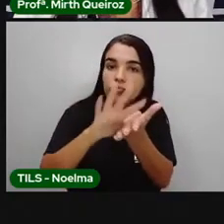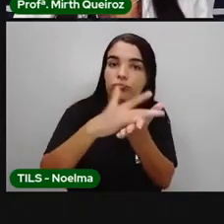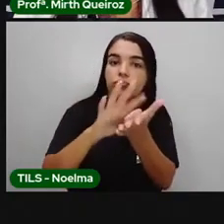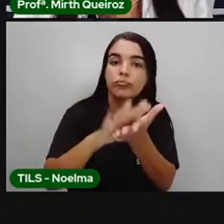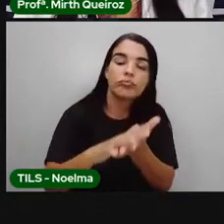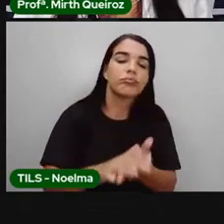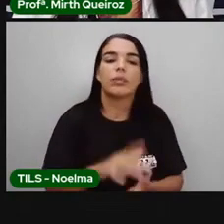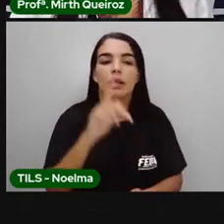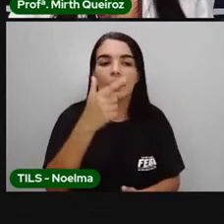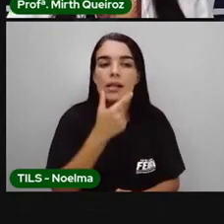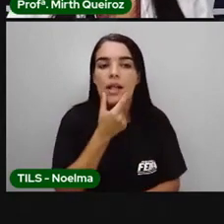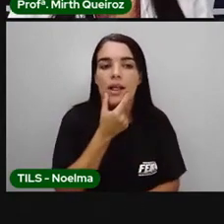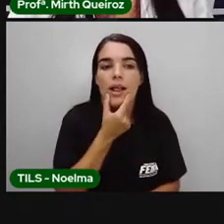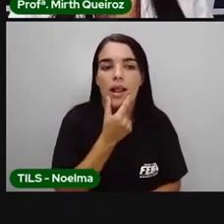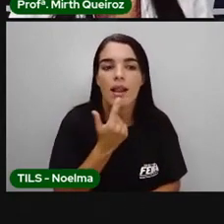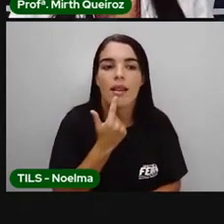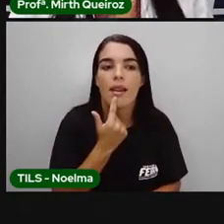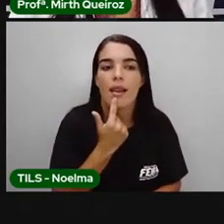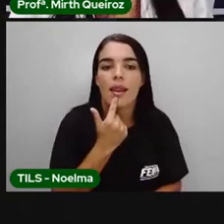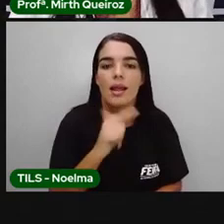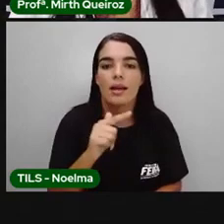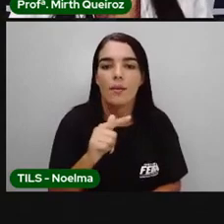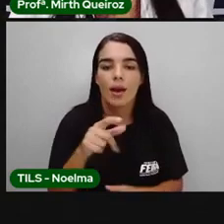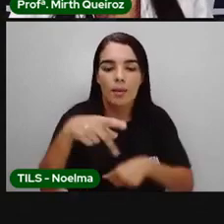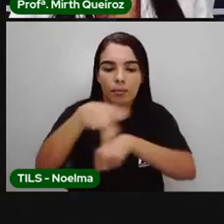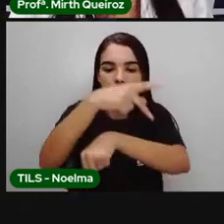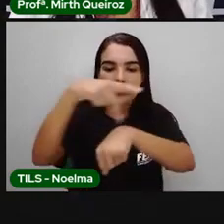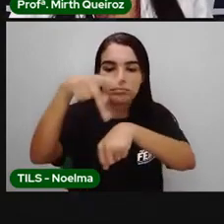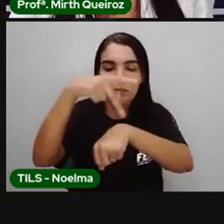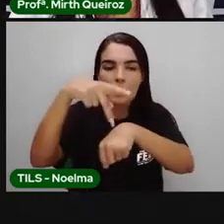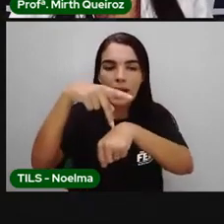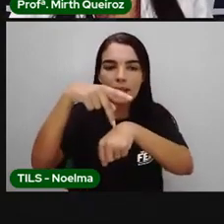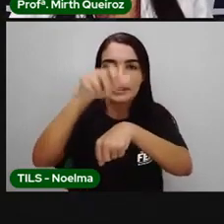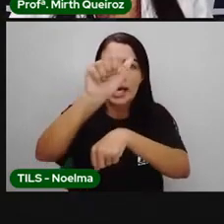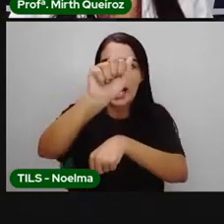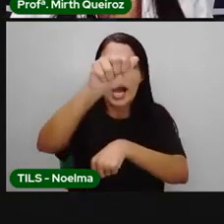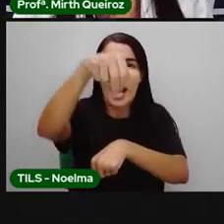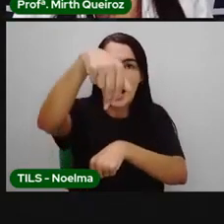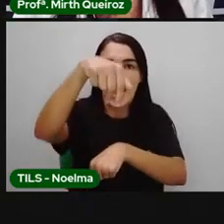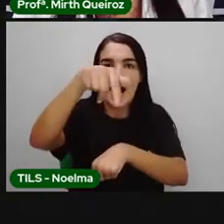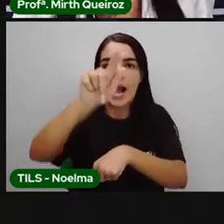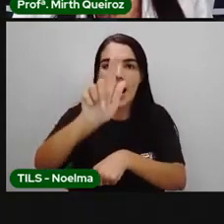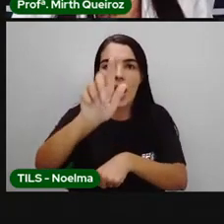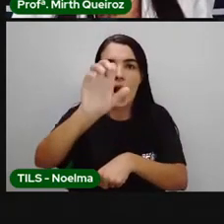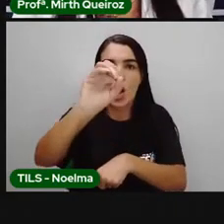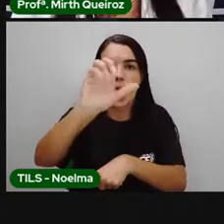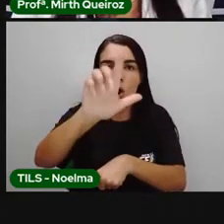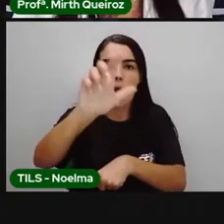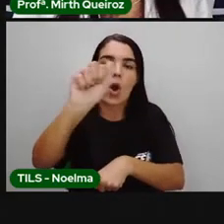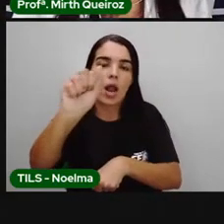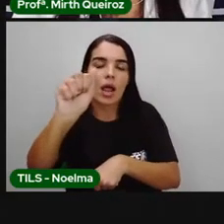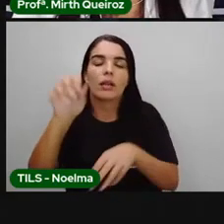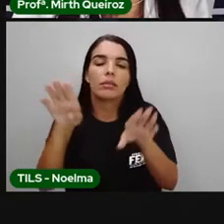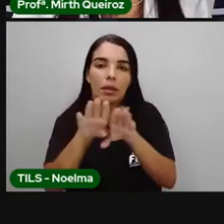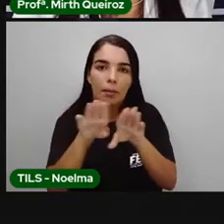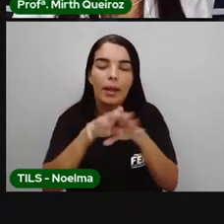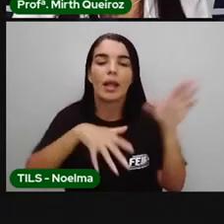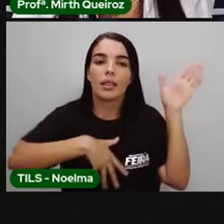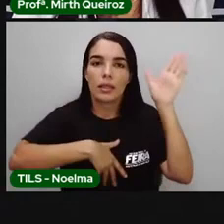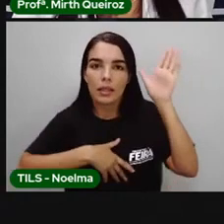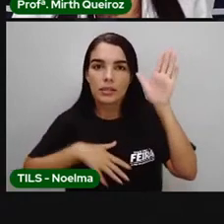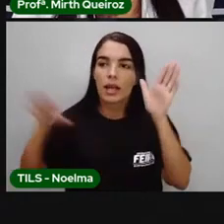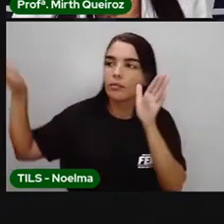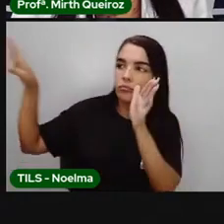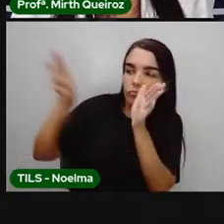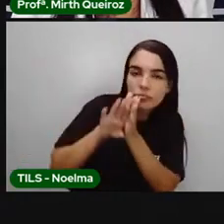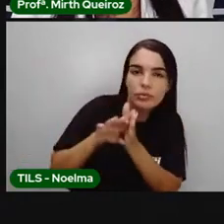angola, certo? Então o jongo, ele também aí, o jongo e o samba também são danças trazidas da ato. Hoje nós falamos